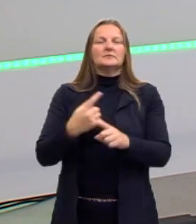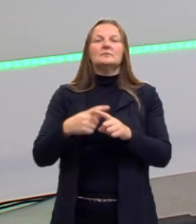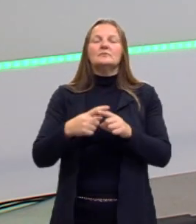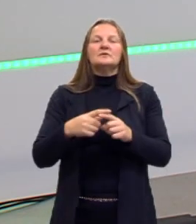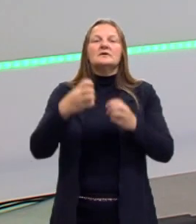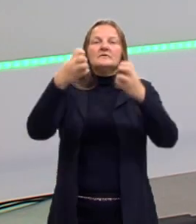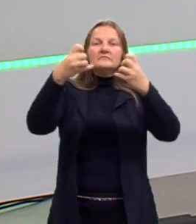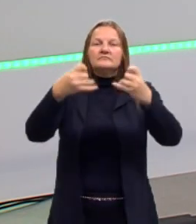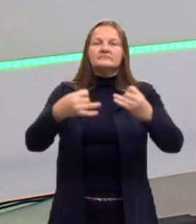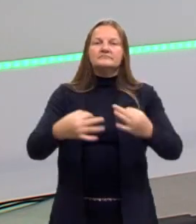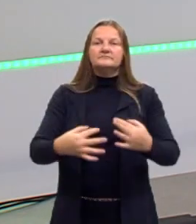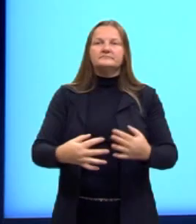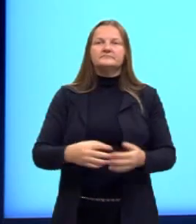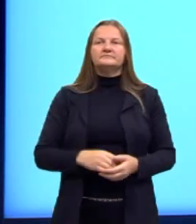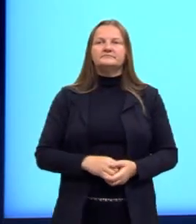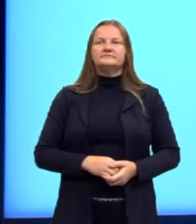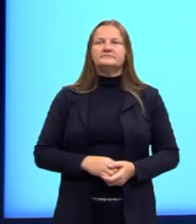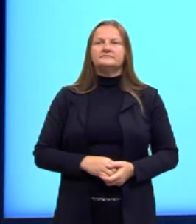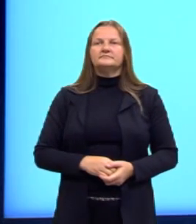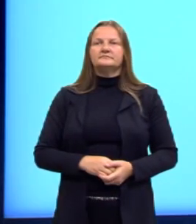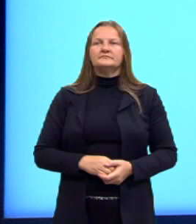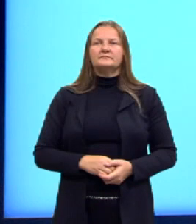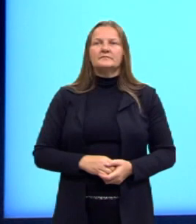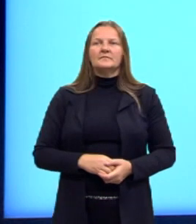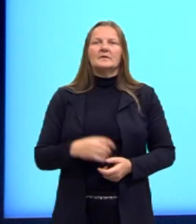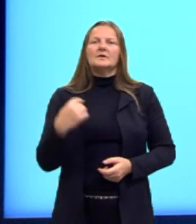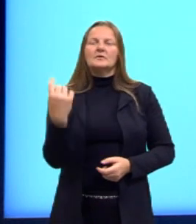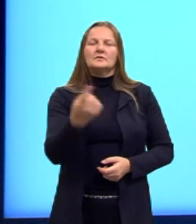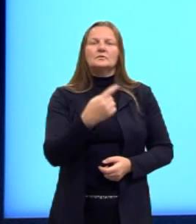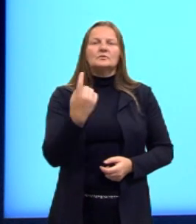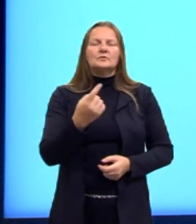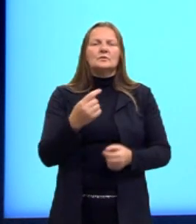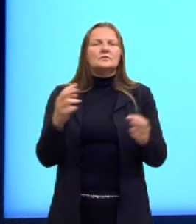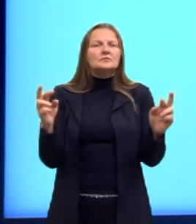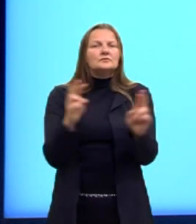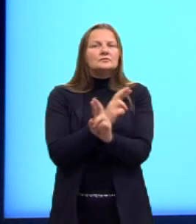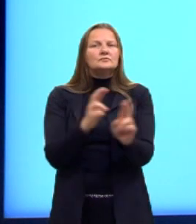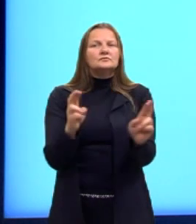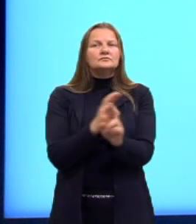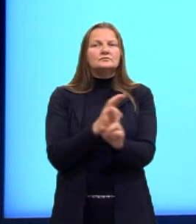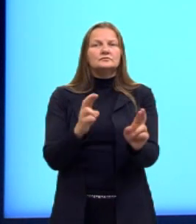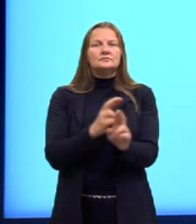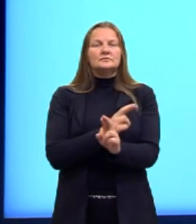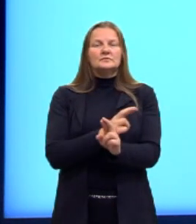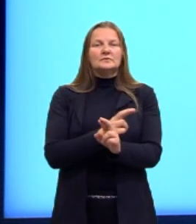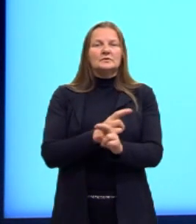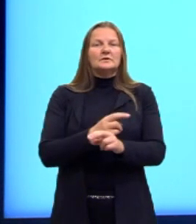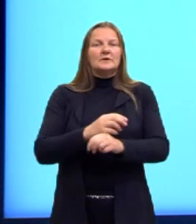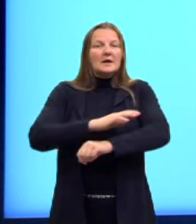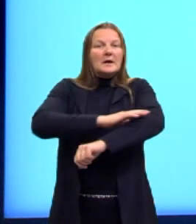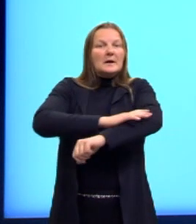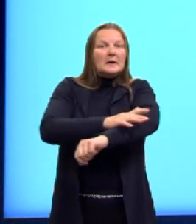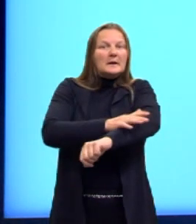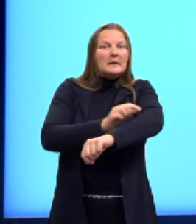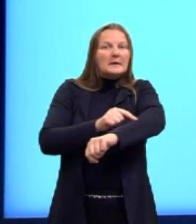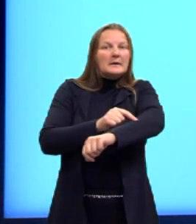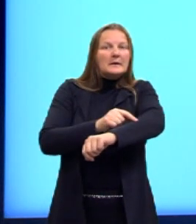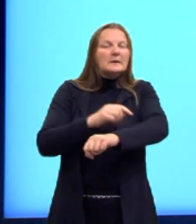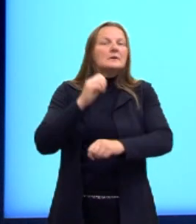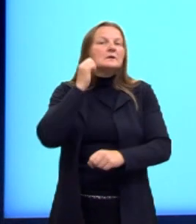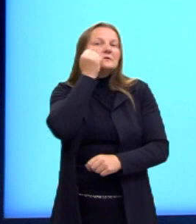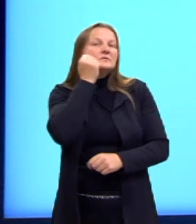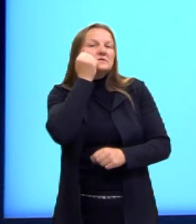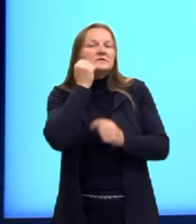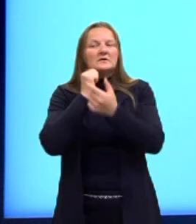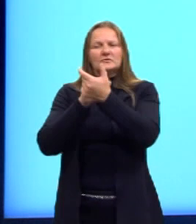pode falar isso? Porque quando a gente associa a negritude a conceitos negativos,